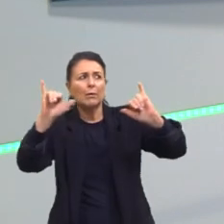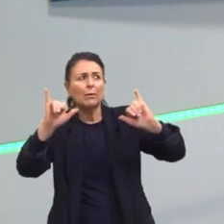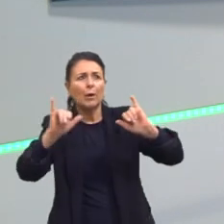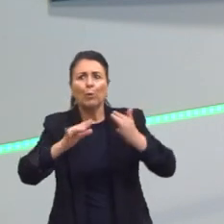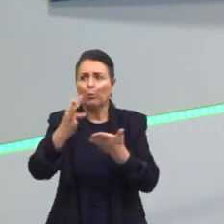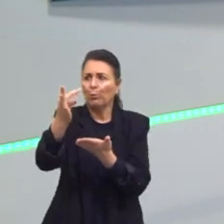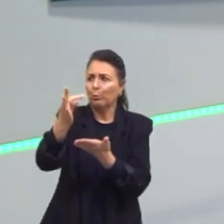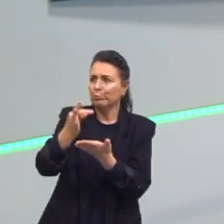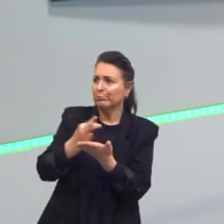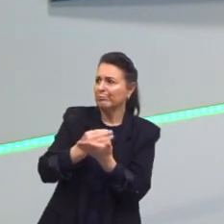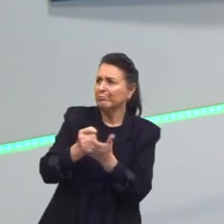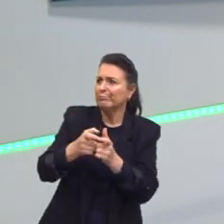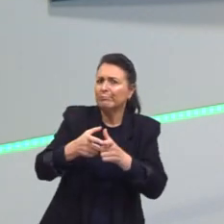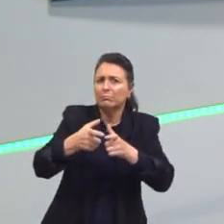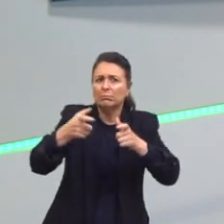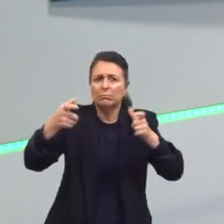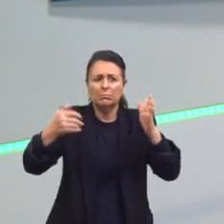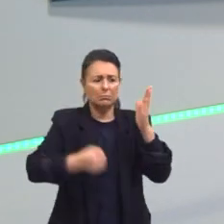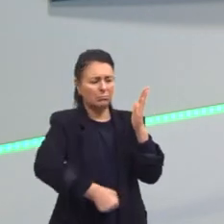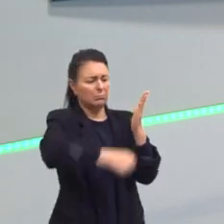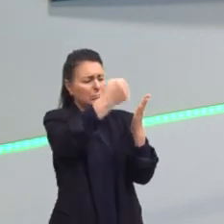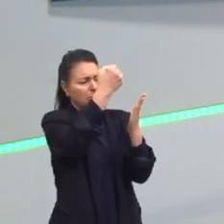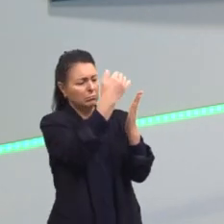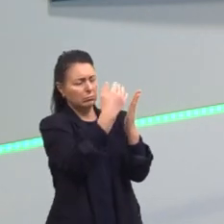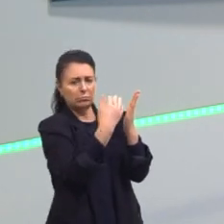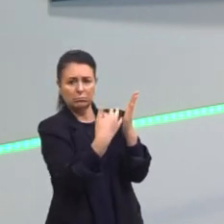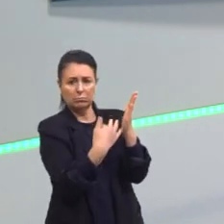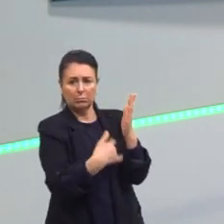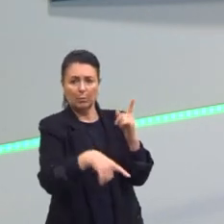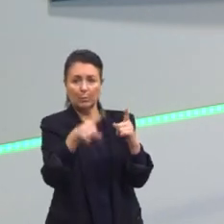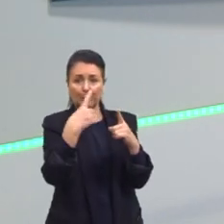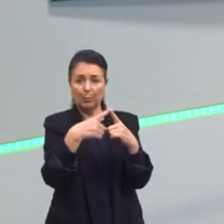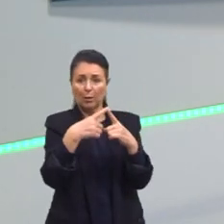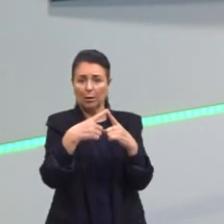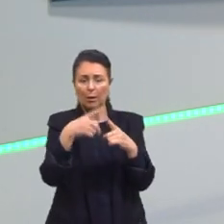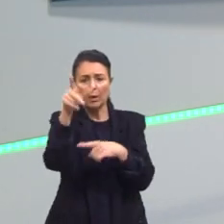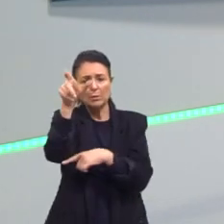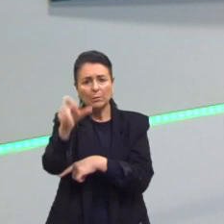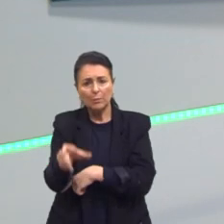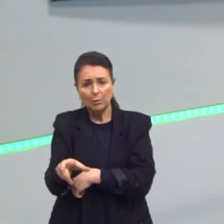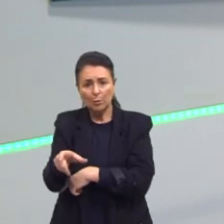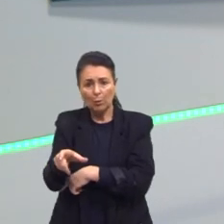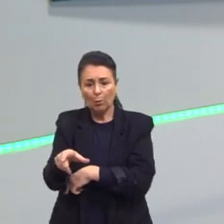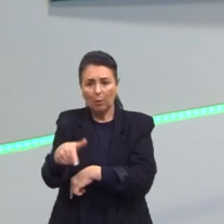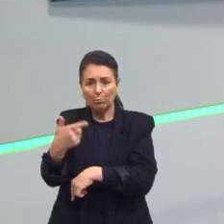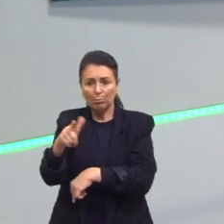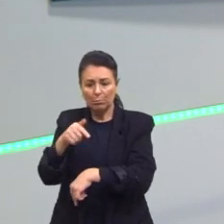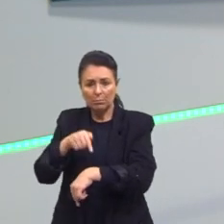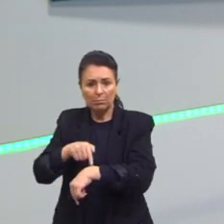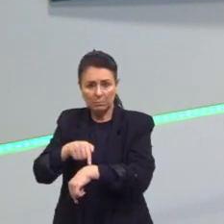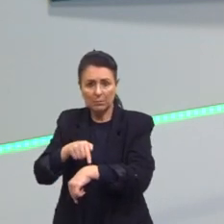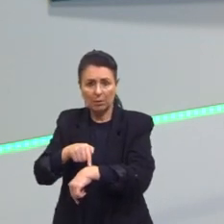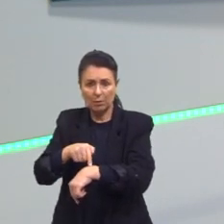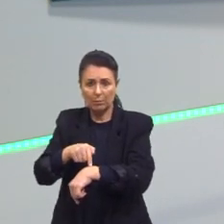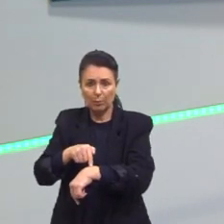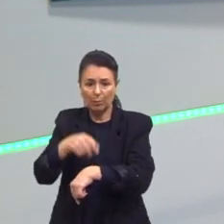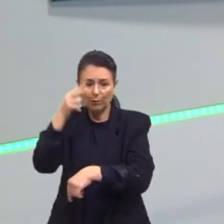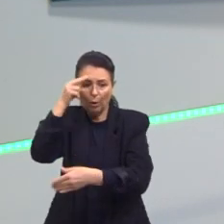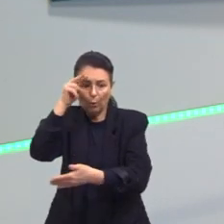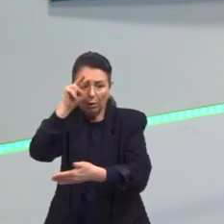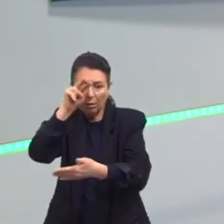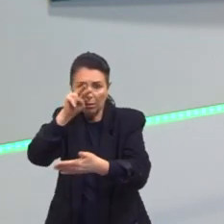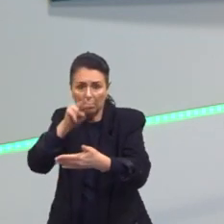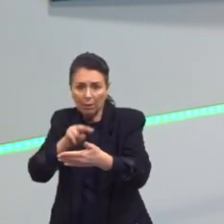gigantescos, porque as pessoas geralmente não perdem muito tempo para falar sobre isso, né? Para prestar